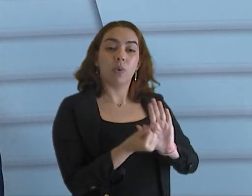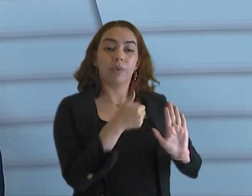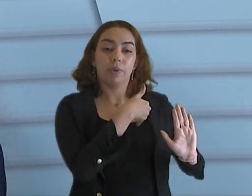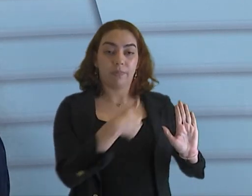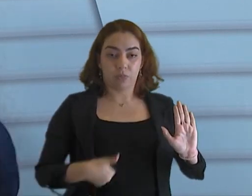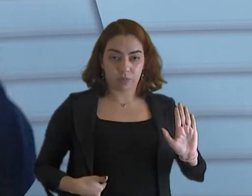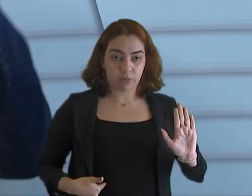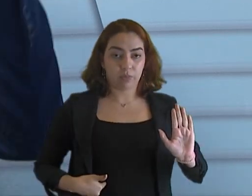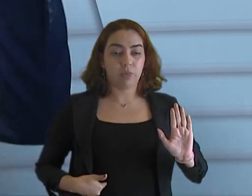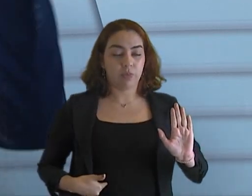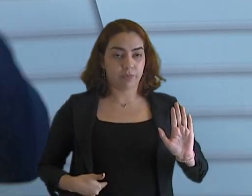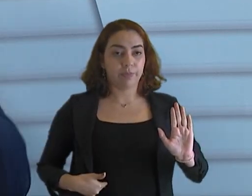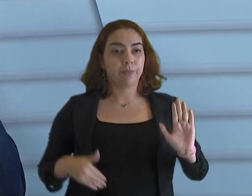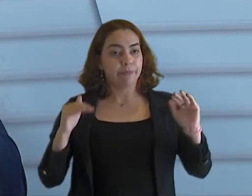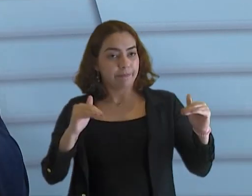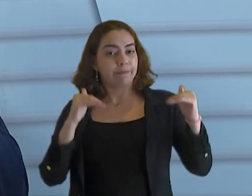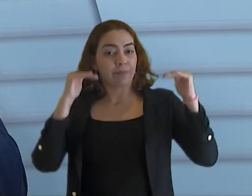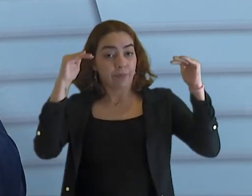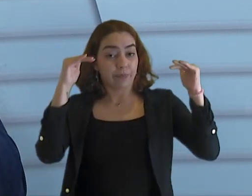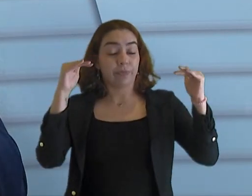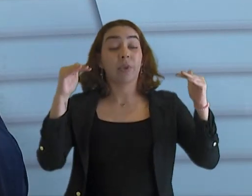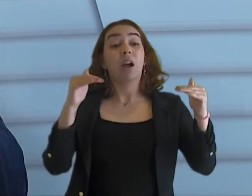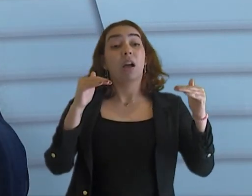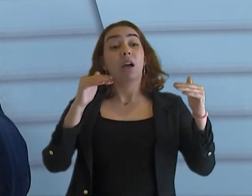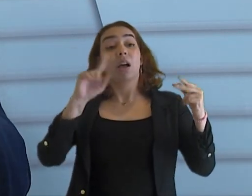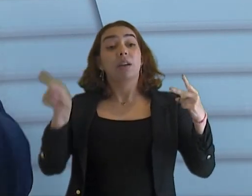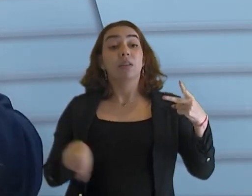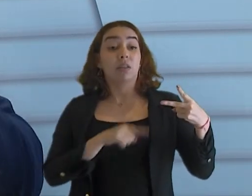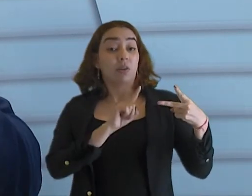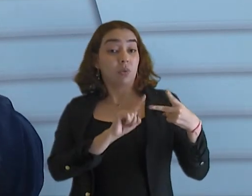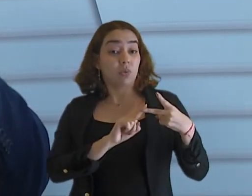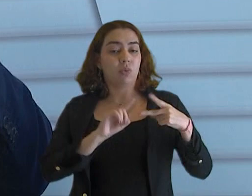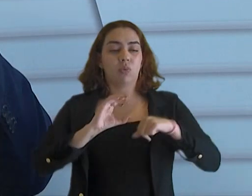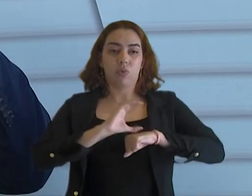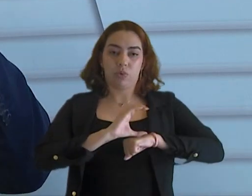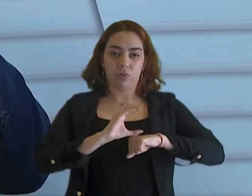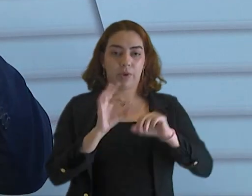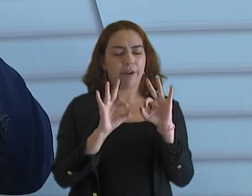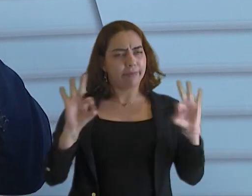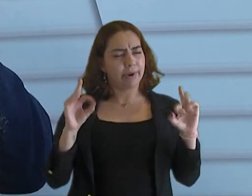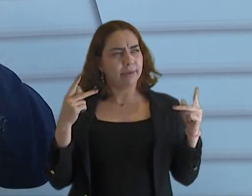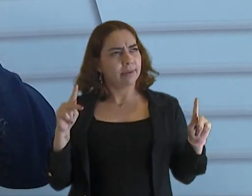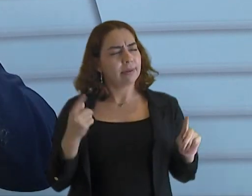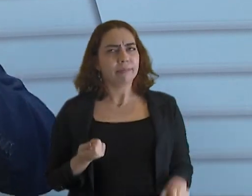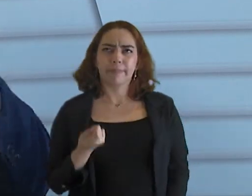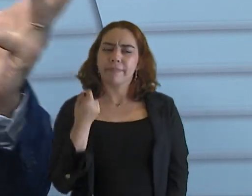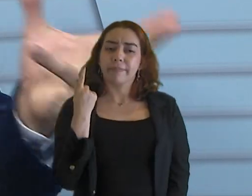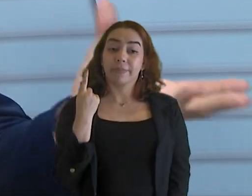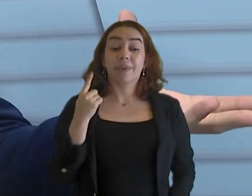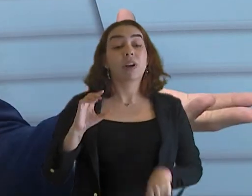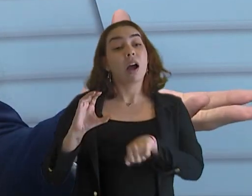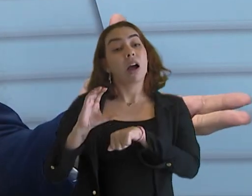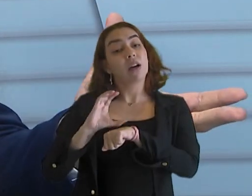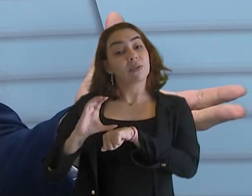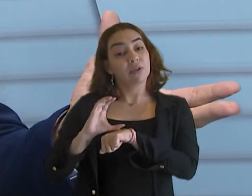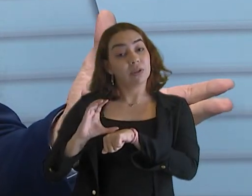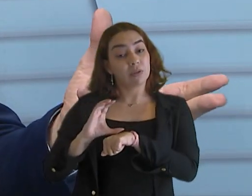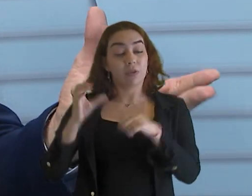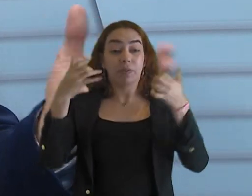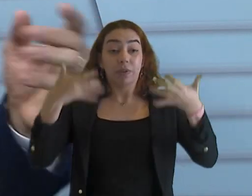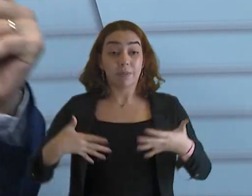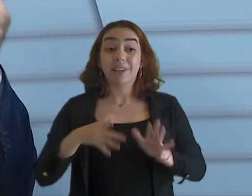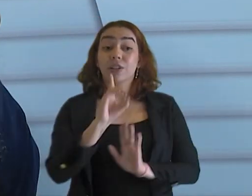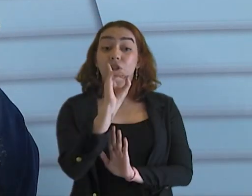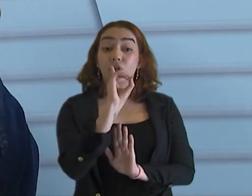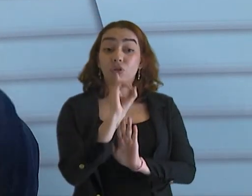principal norma do país, abaixo da Constituição. É uma frase interessante porque na Constituição estão os nossos direitos fundamentais.